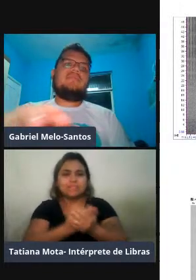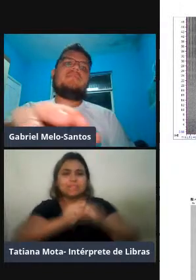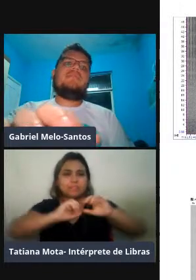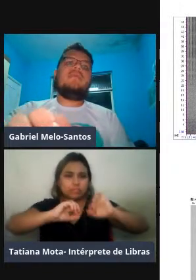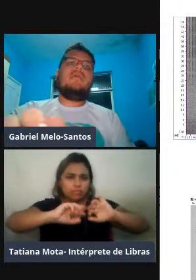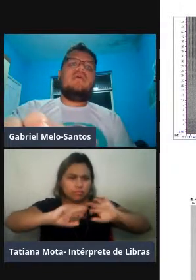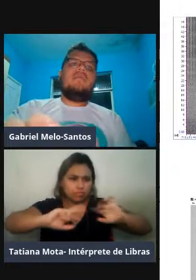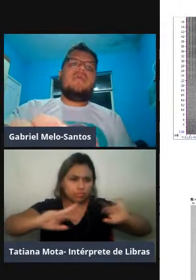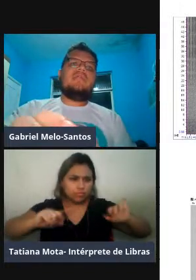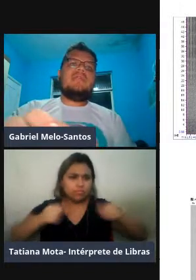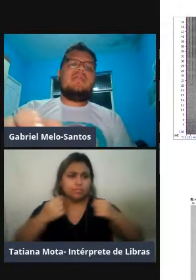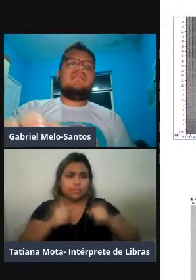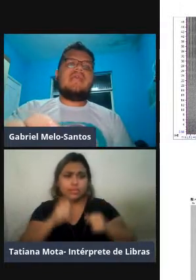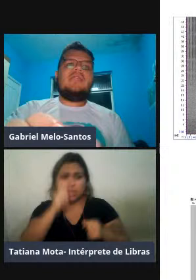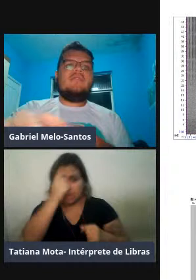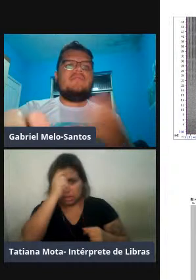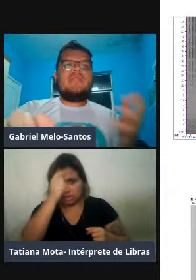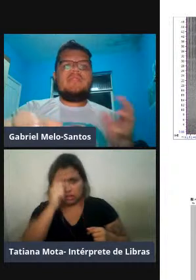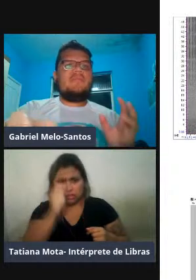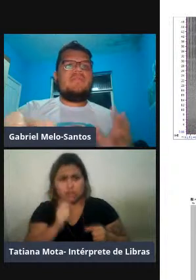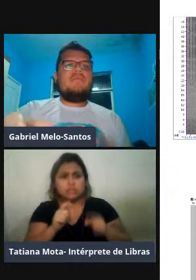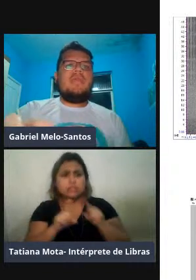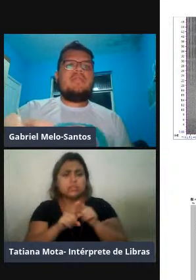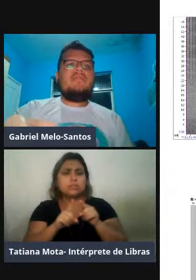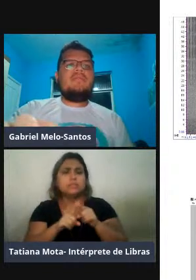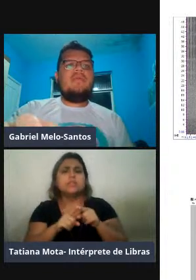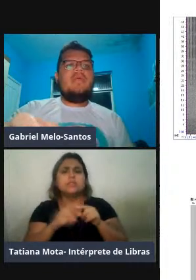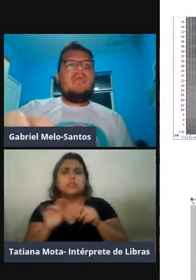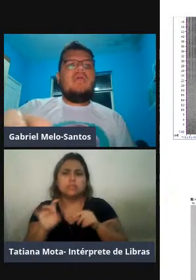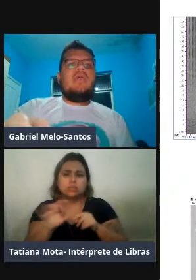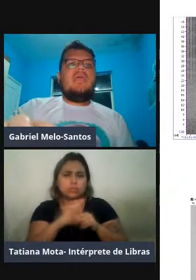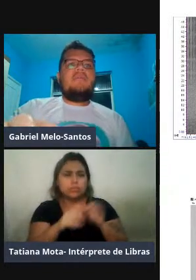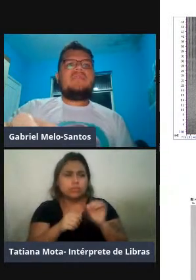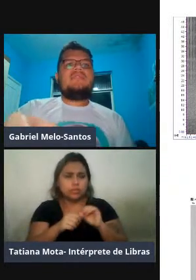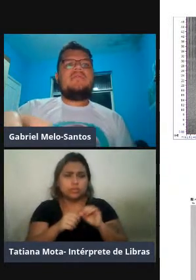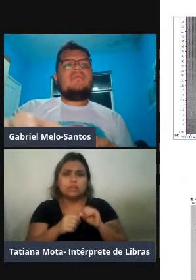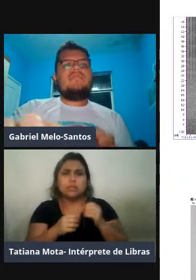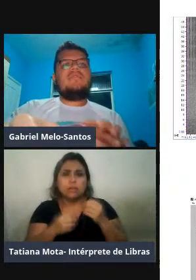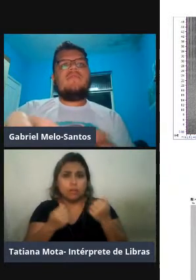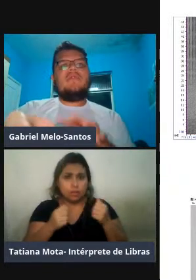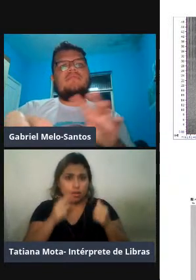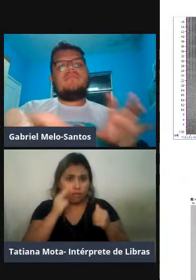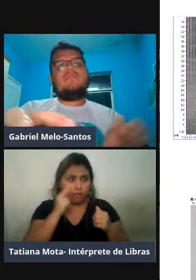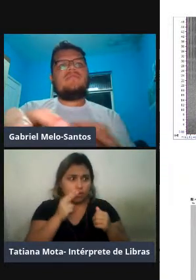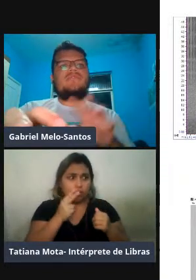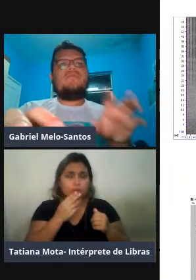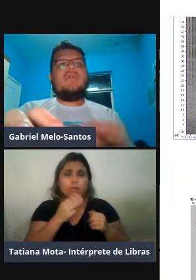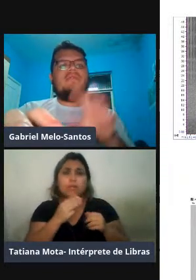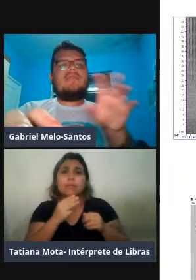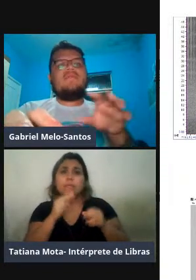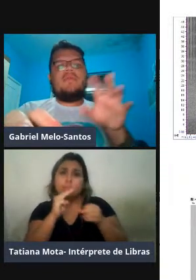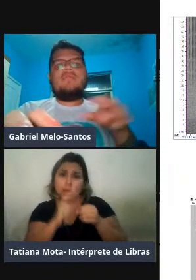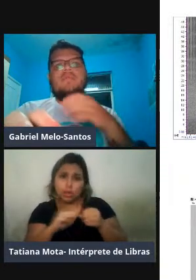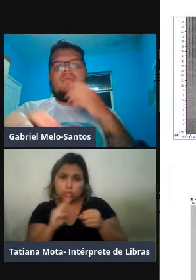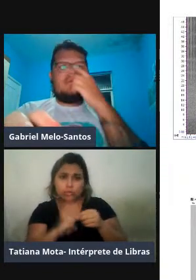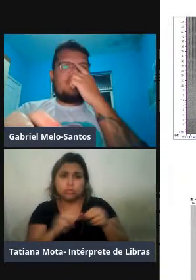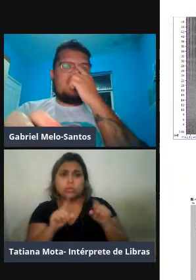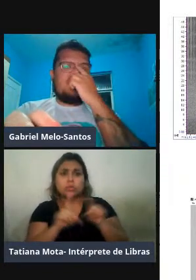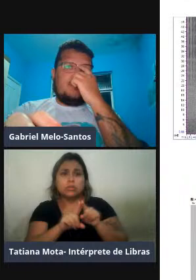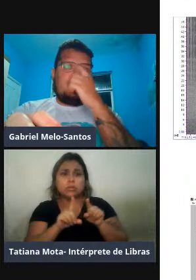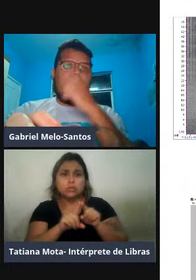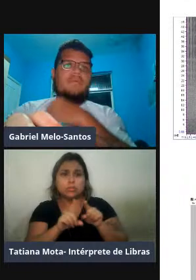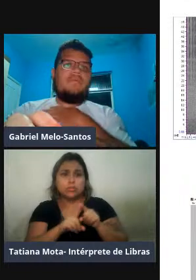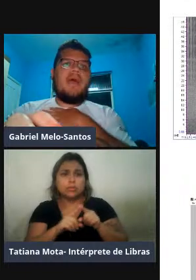robusta, assim, para ele ser analisado, eu não vou me deter muito ao método, mas, então, a gente fez, a gente usou o Raven, que foi um dos